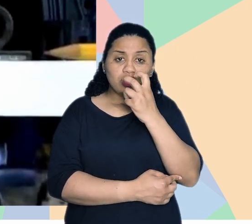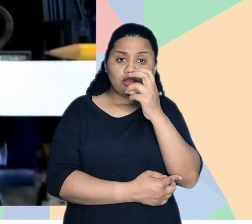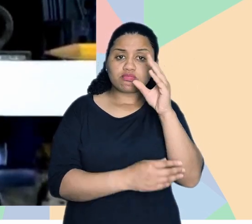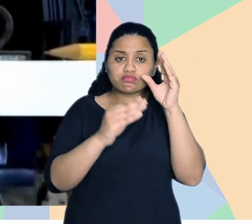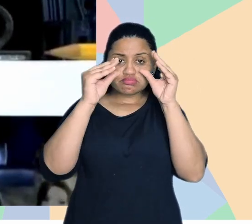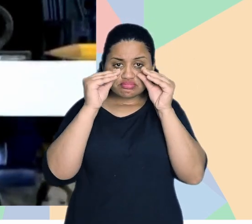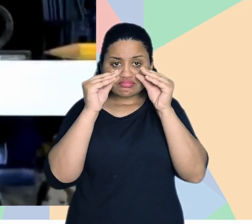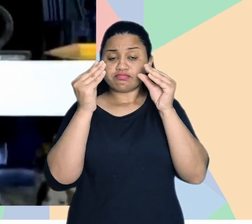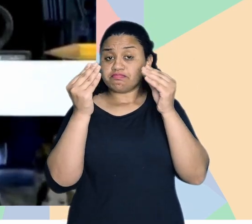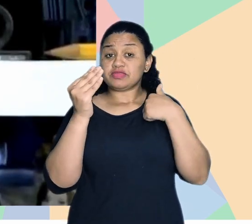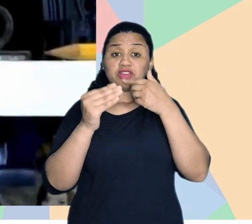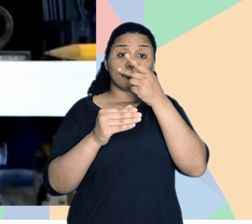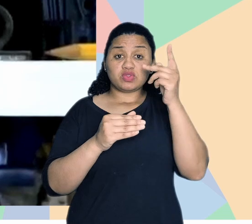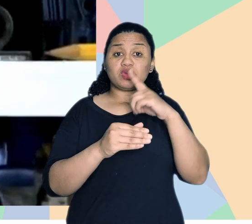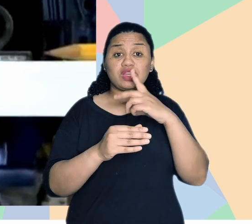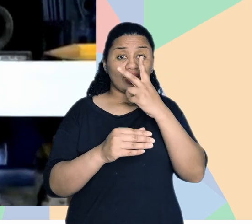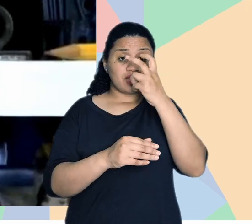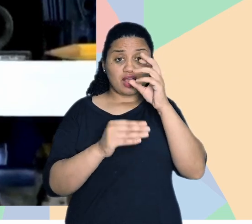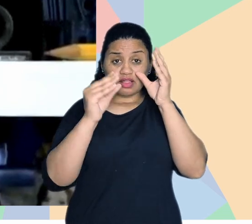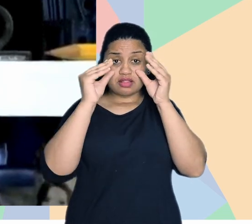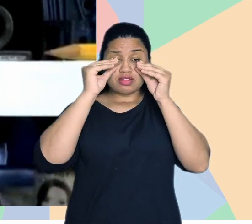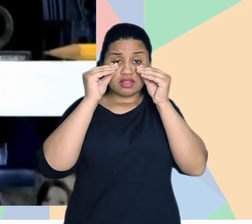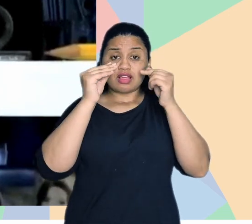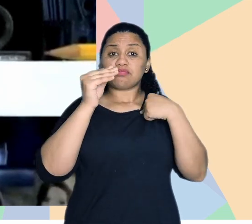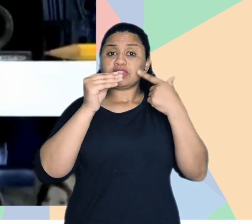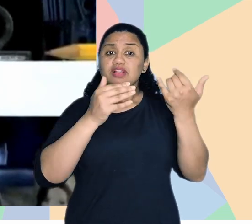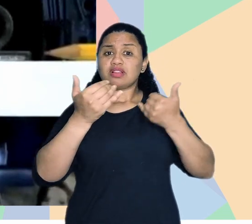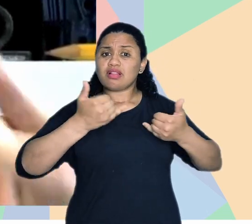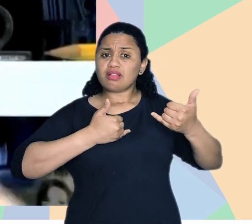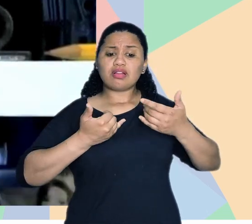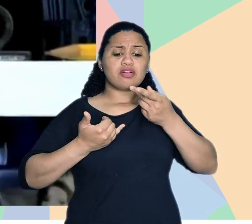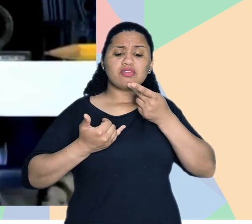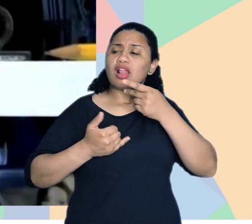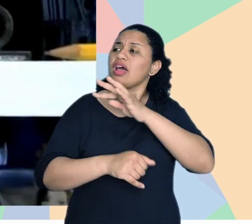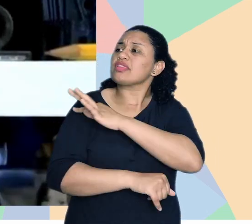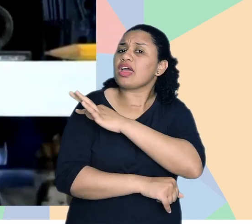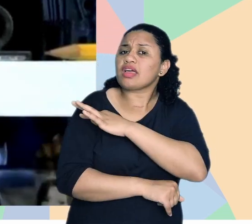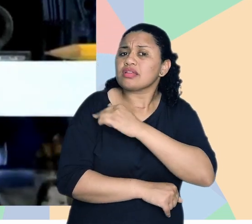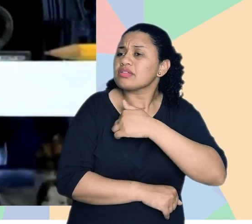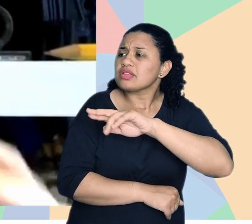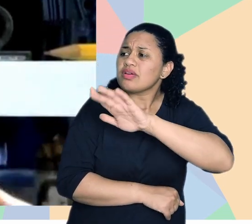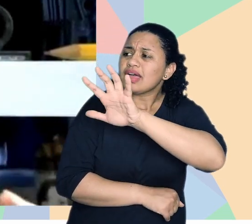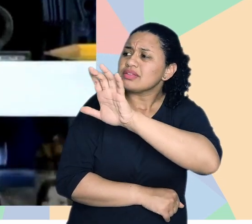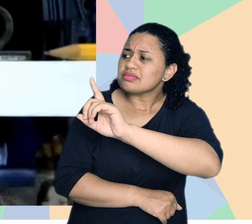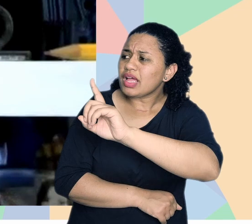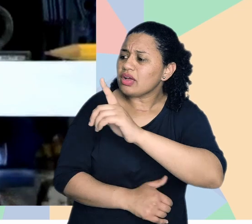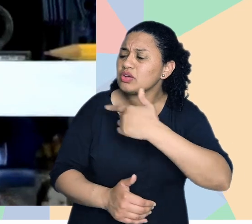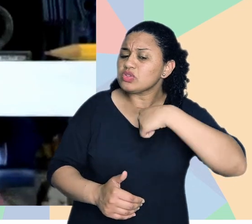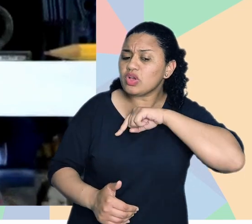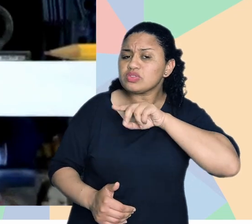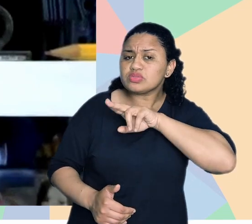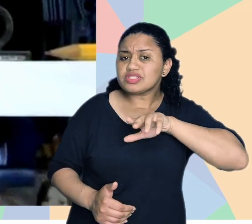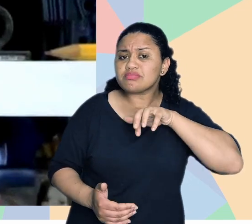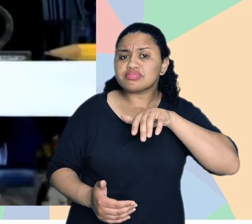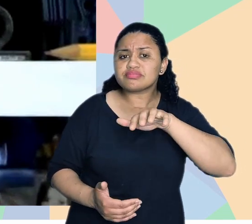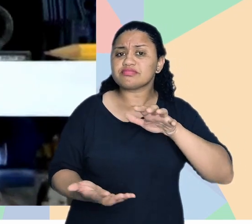melhor para uma pessoa conseguir a baixa visão. E aí as pessoas conseguirem a baixa visão precisam vir e nos falar, falar para os técnicos, olha, não é